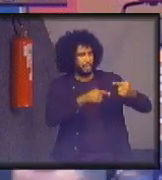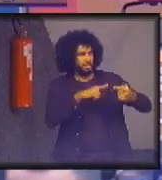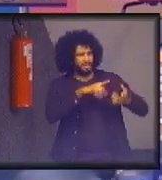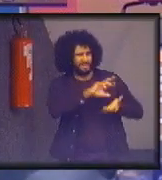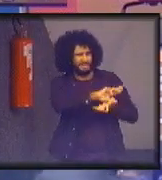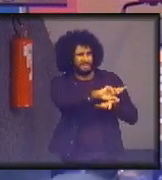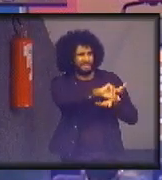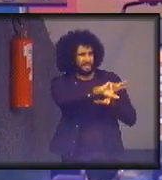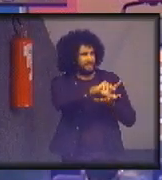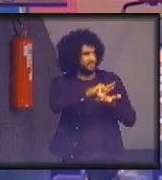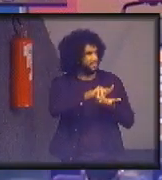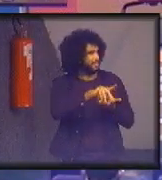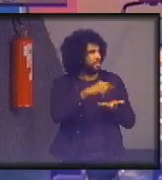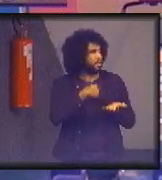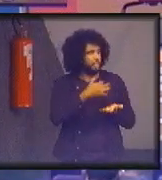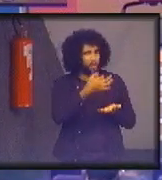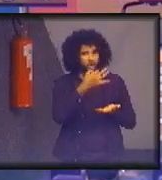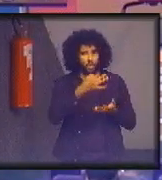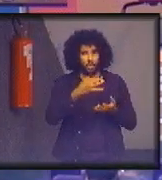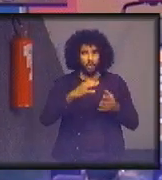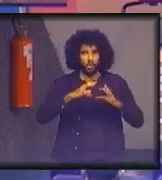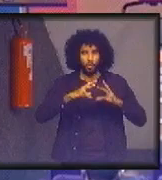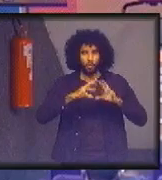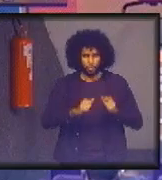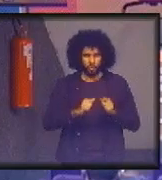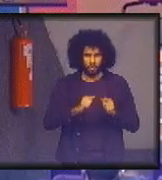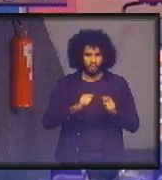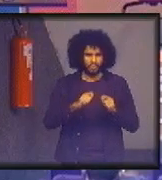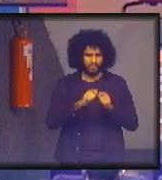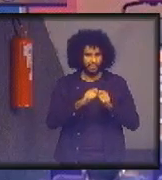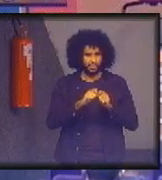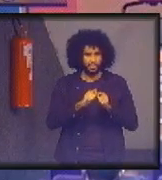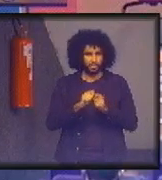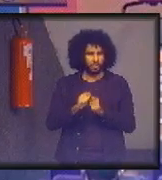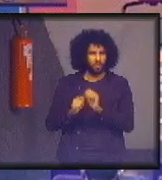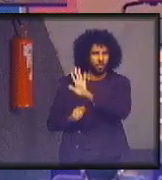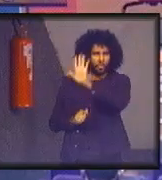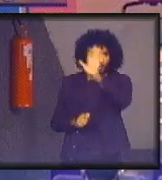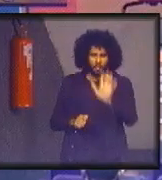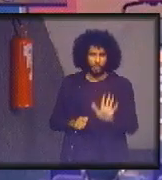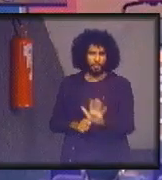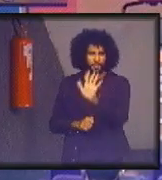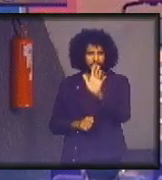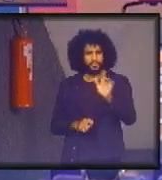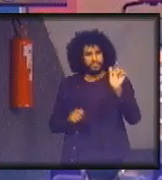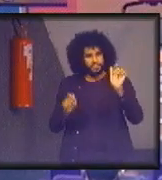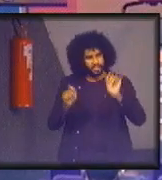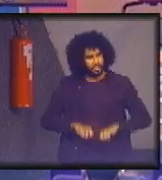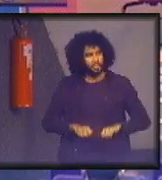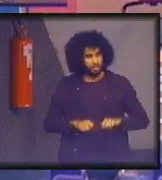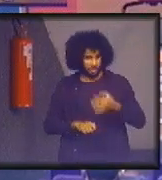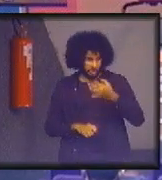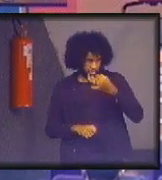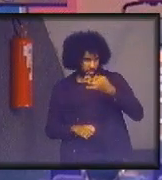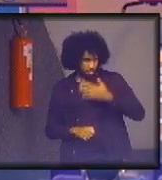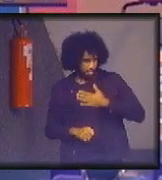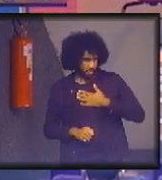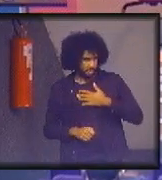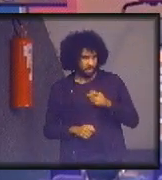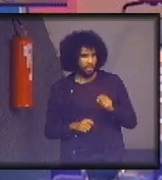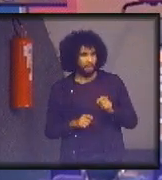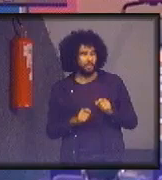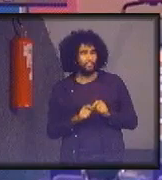eu acho que tudo o que é feito com caráter universal tem a capacidade, na minha opinião, de causar